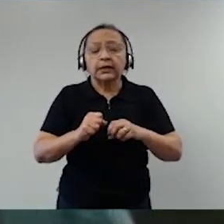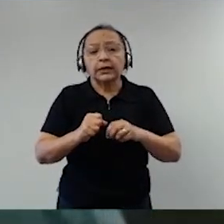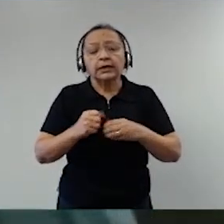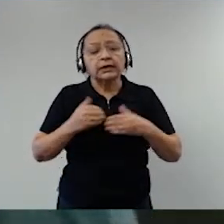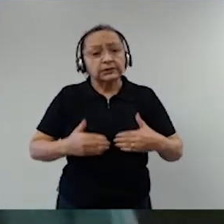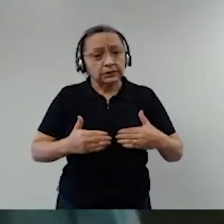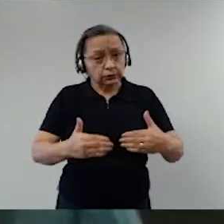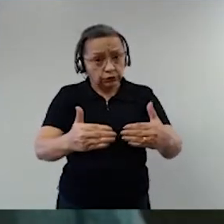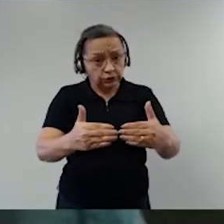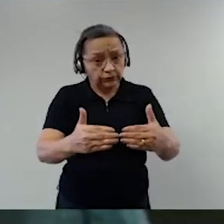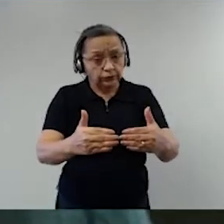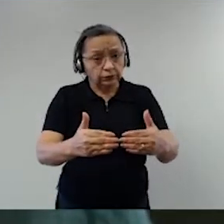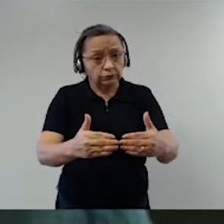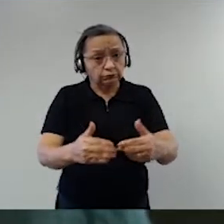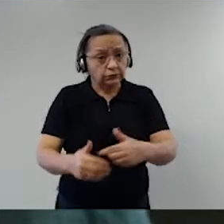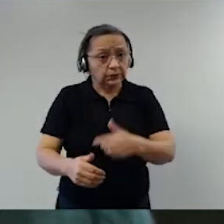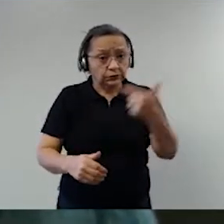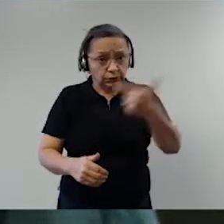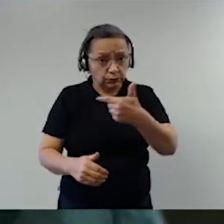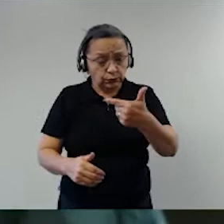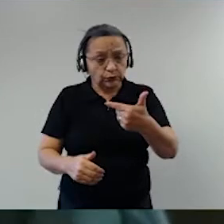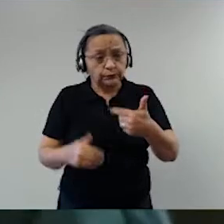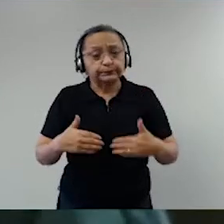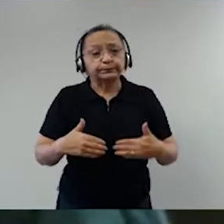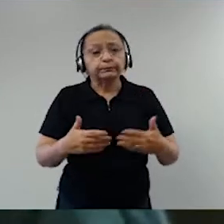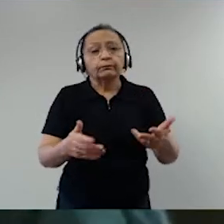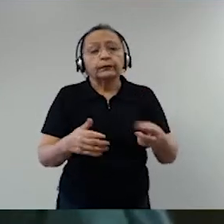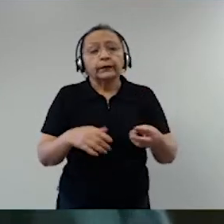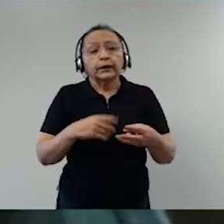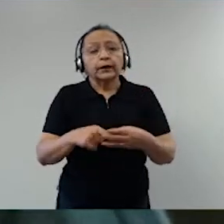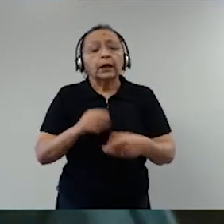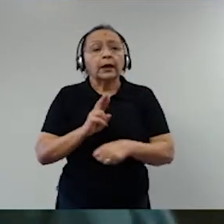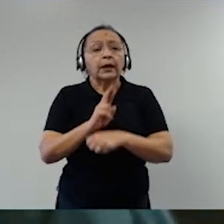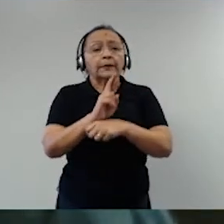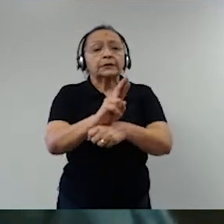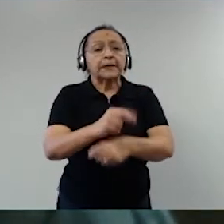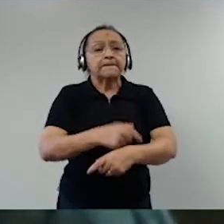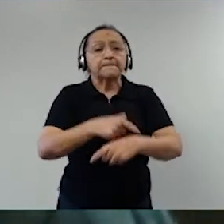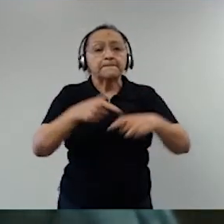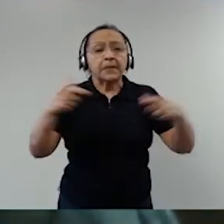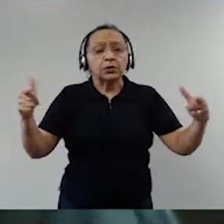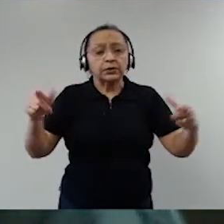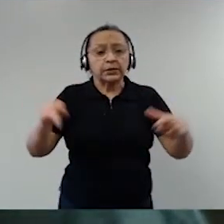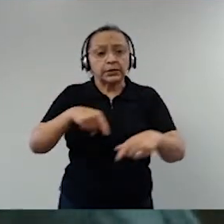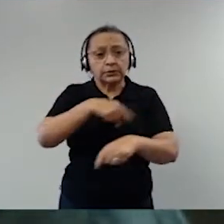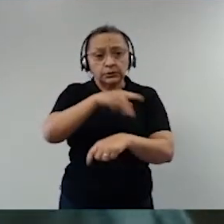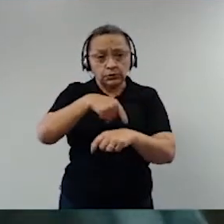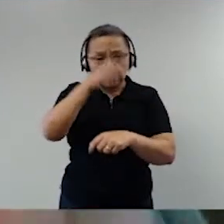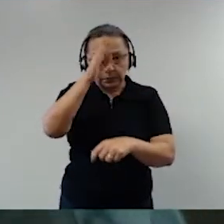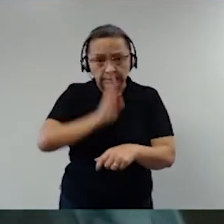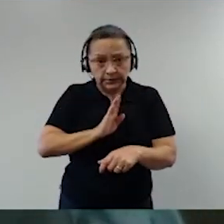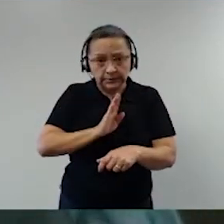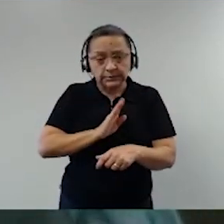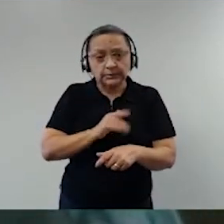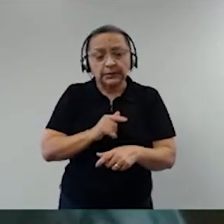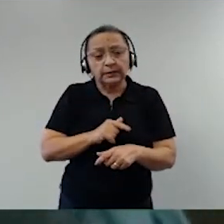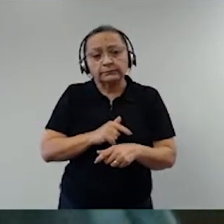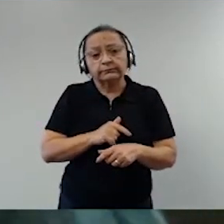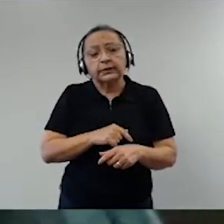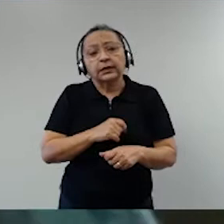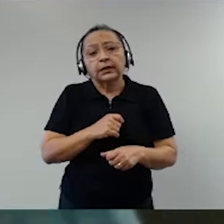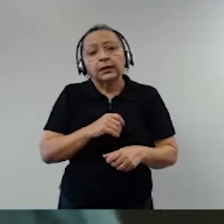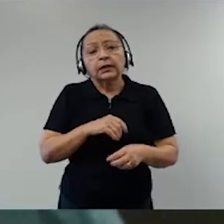está logo em seguida o poder legislativo e que representa a maioria da nação, nos segundos turnos, nem a maioria.